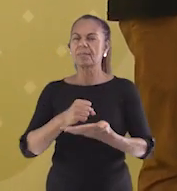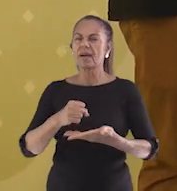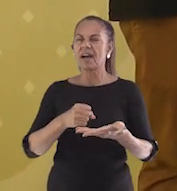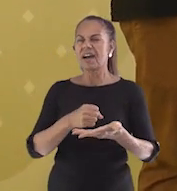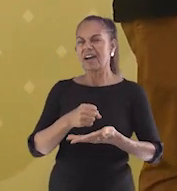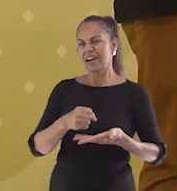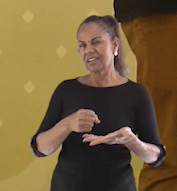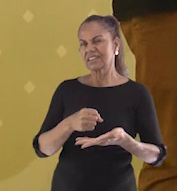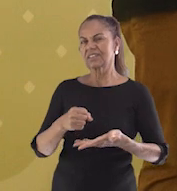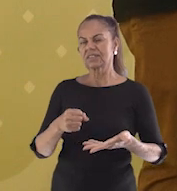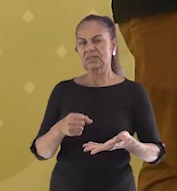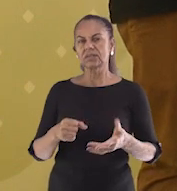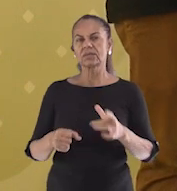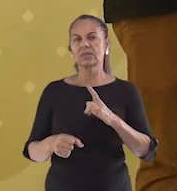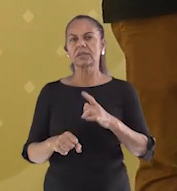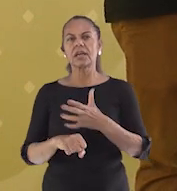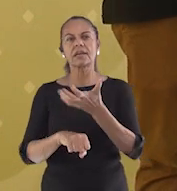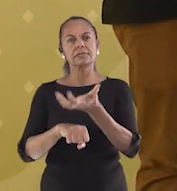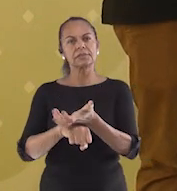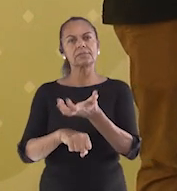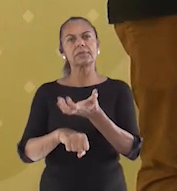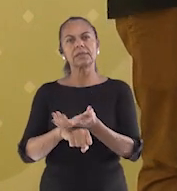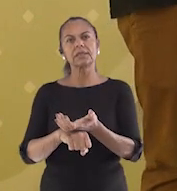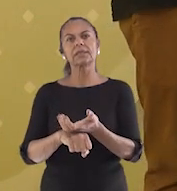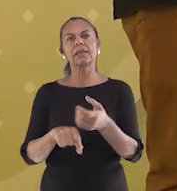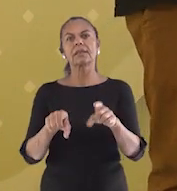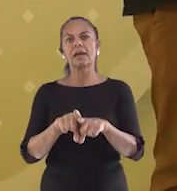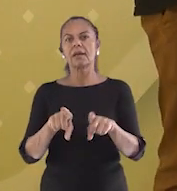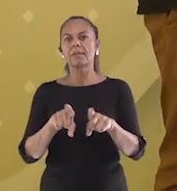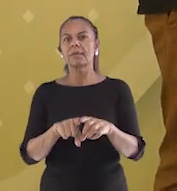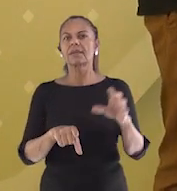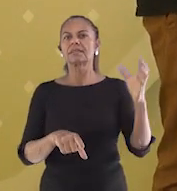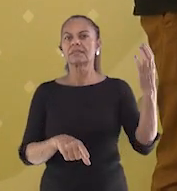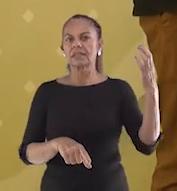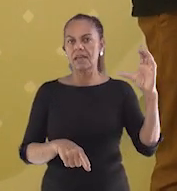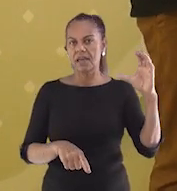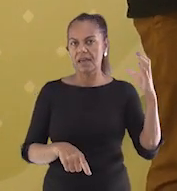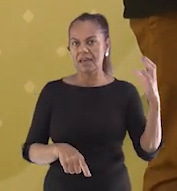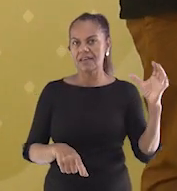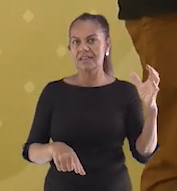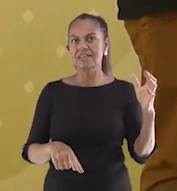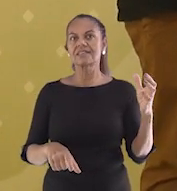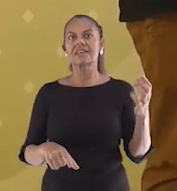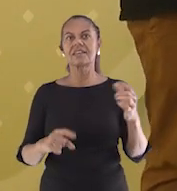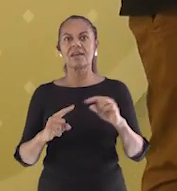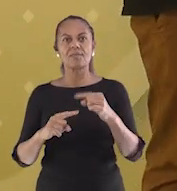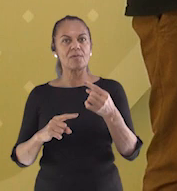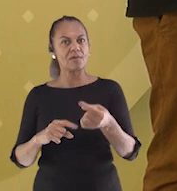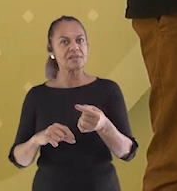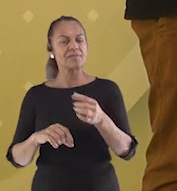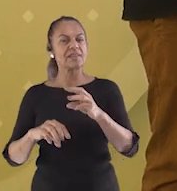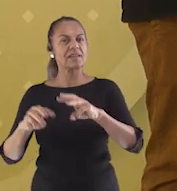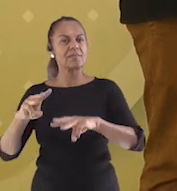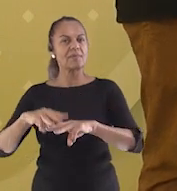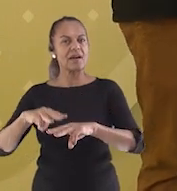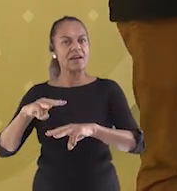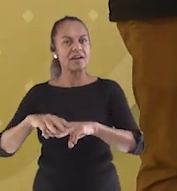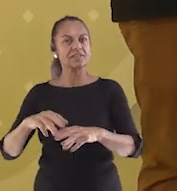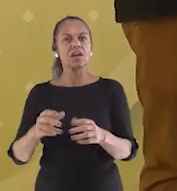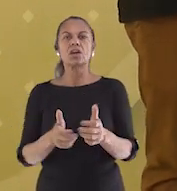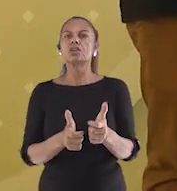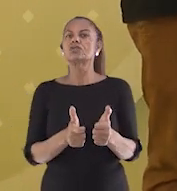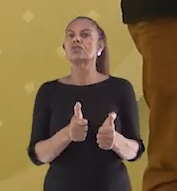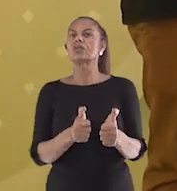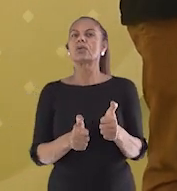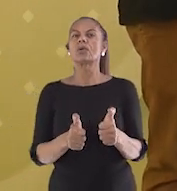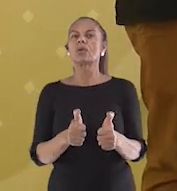ciências e vamos ter em breve de matemática. E a gente joga videogame enquanto a gente aborda assuntos pedagógicos,